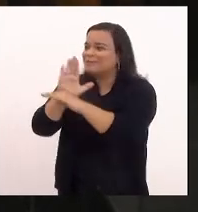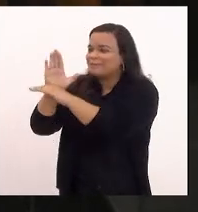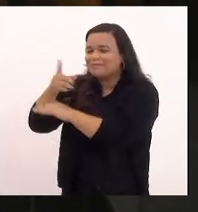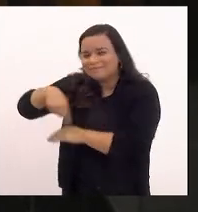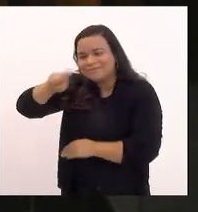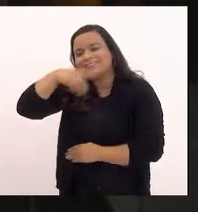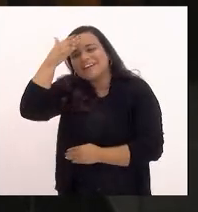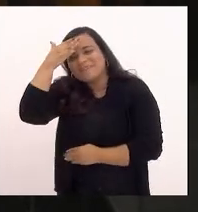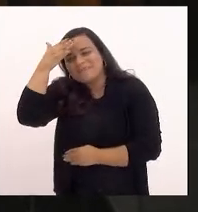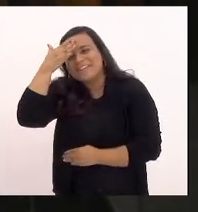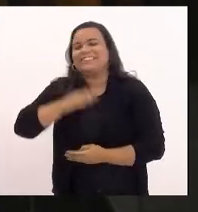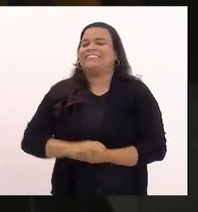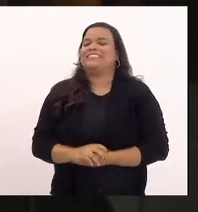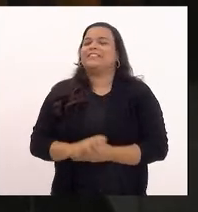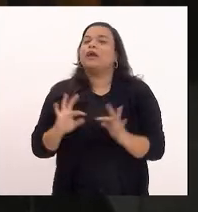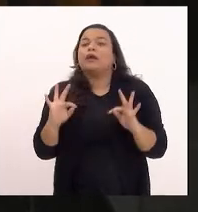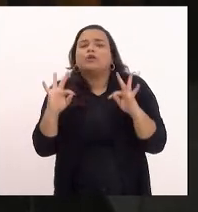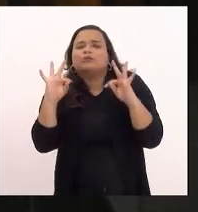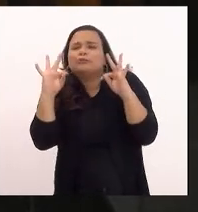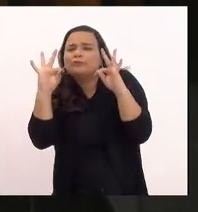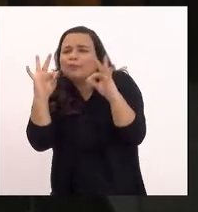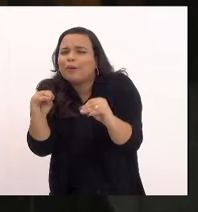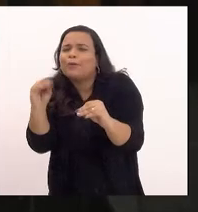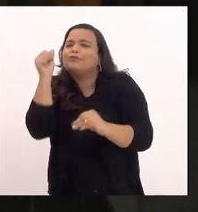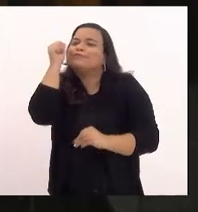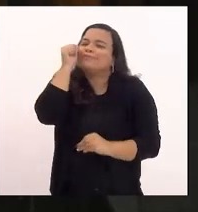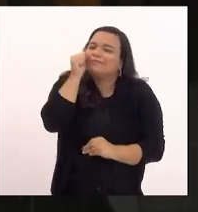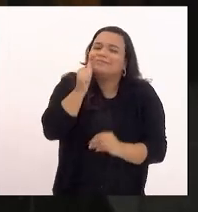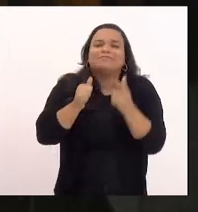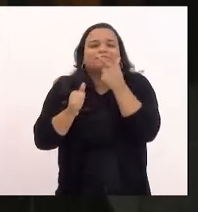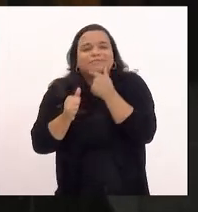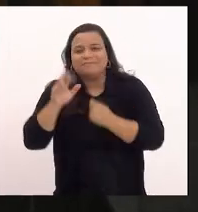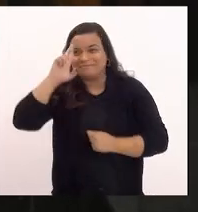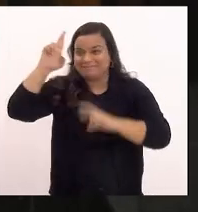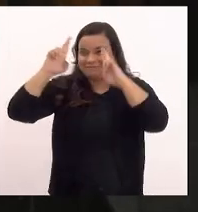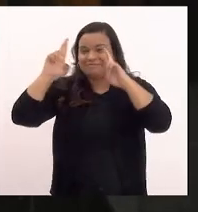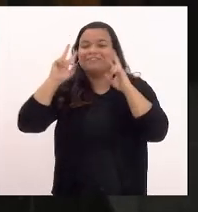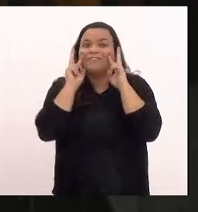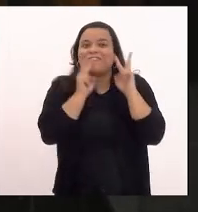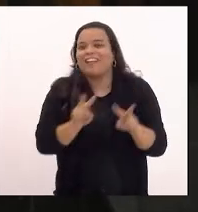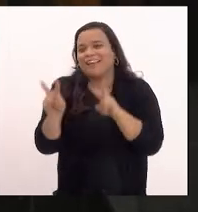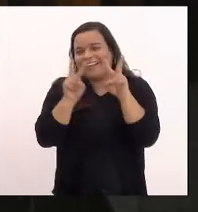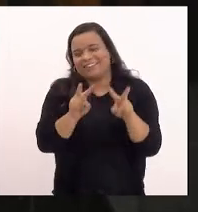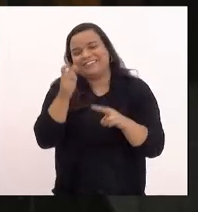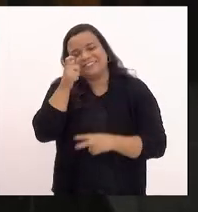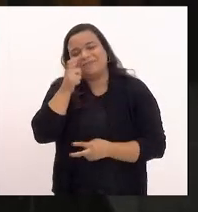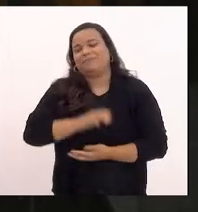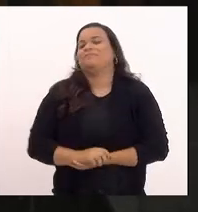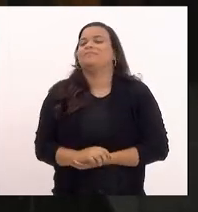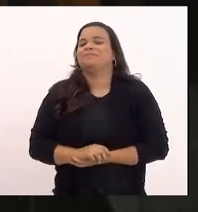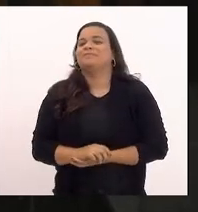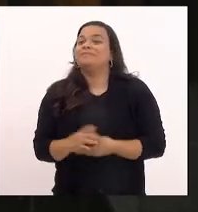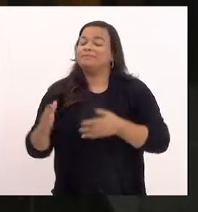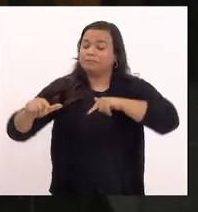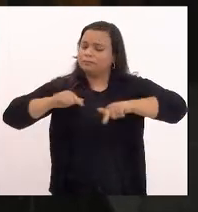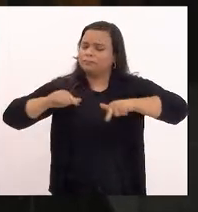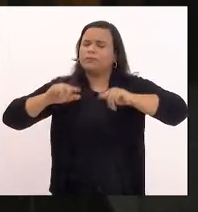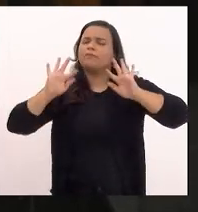senhoras e senhores telespectadores o expediente final